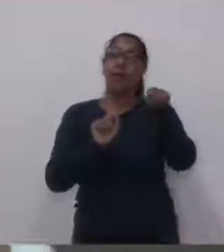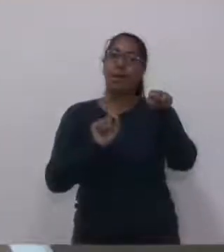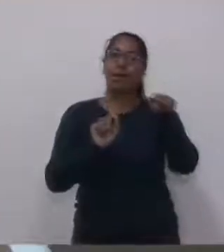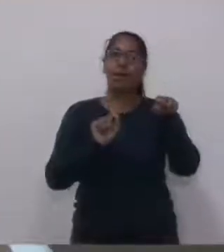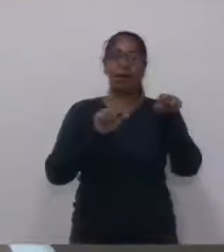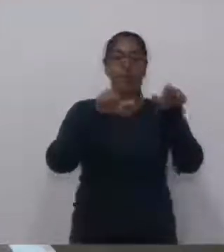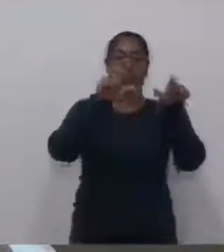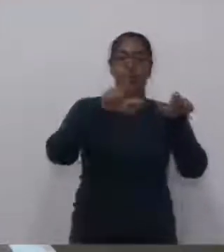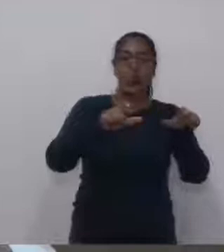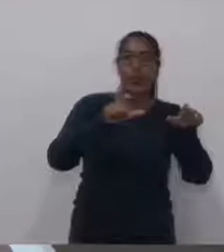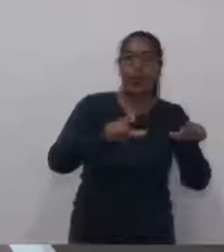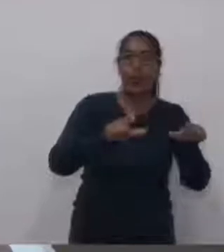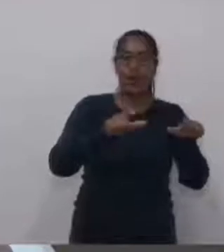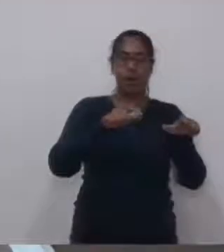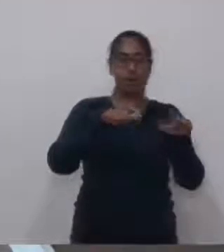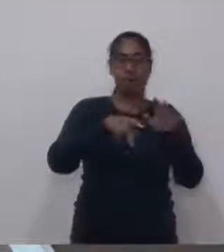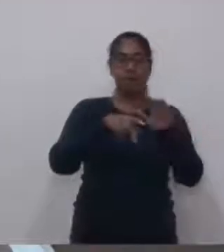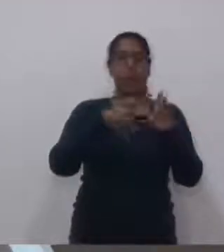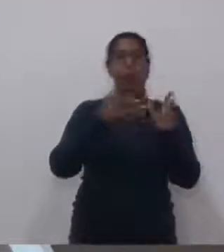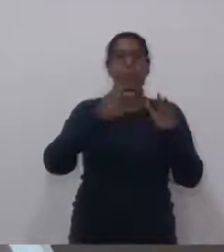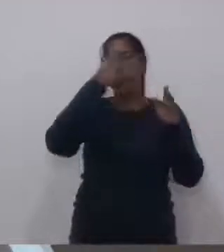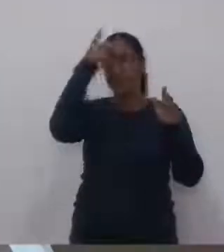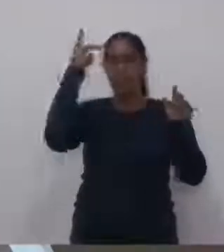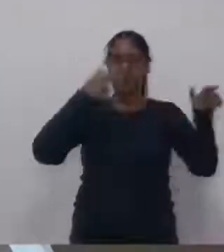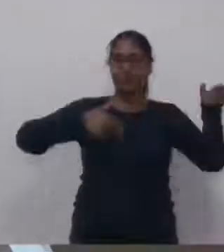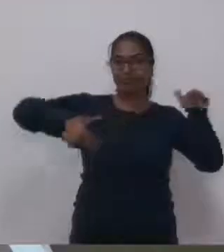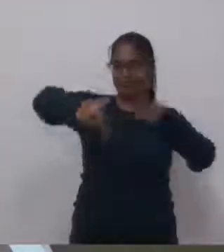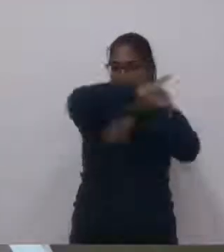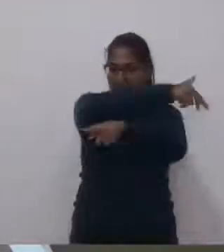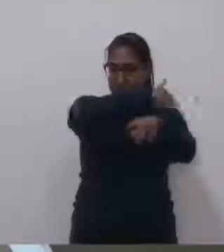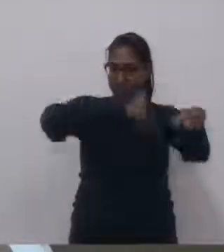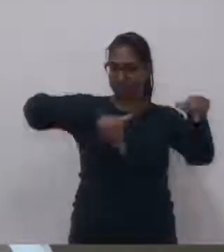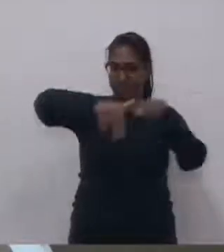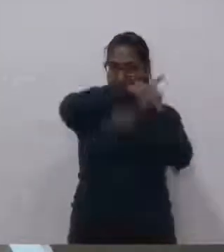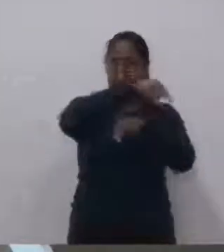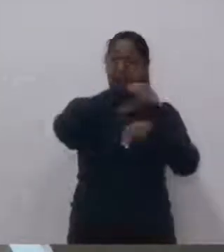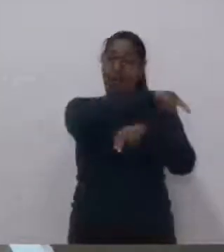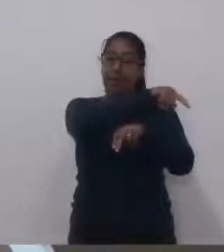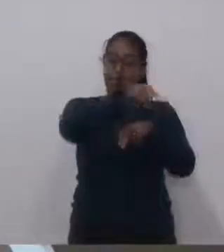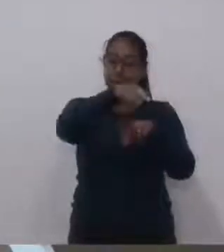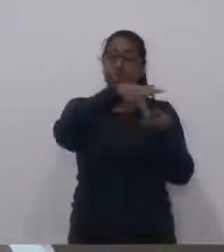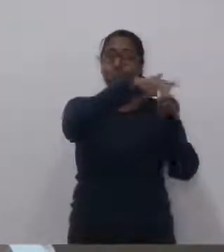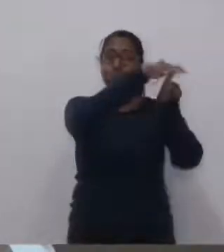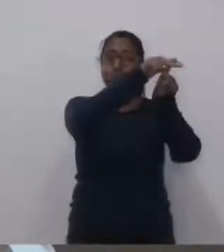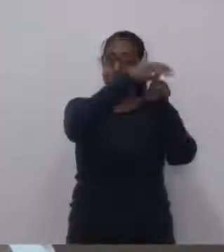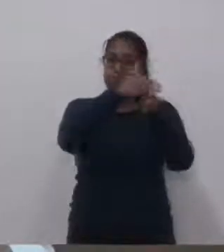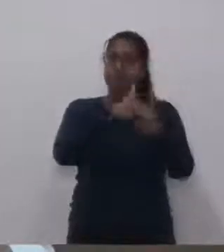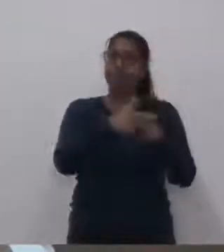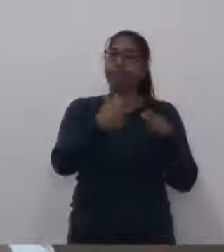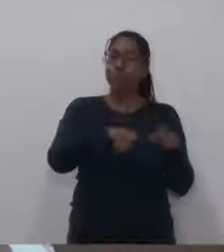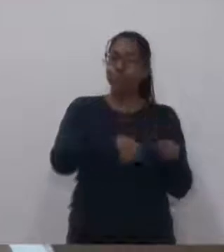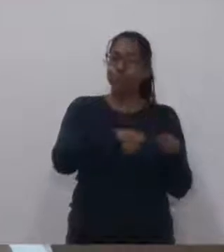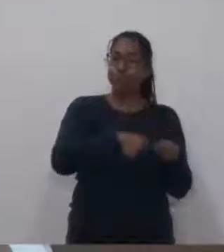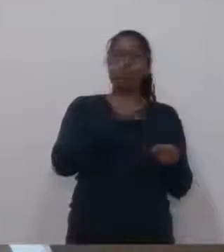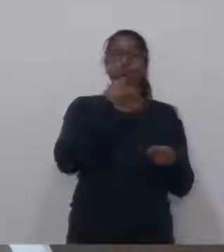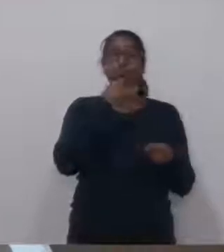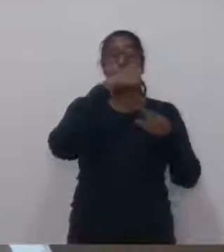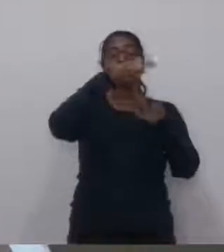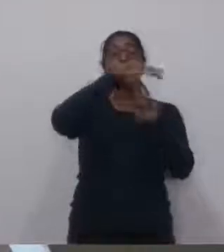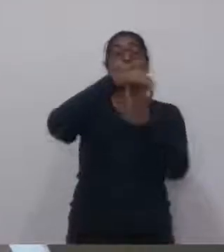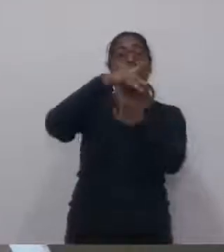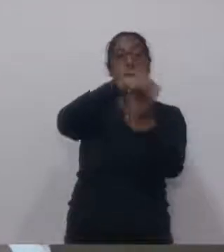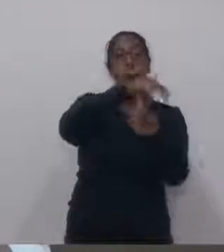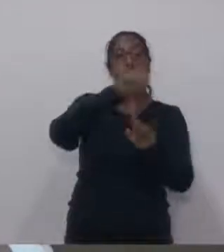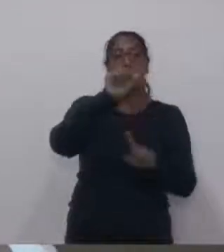espaços públicos da cidade, e um desses que a gente tem batido na tecla em relação à Praça do Aquários, que é